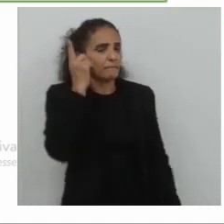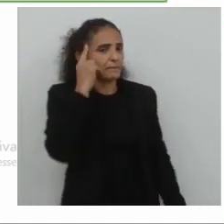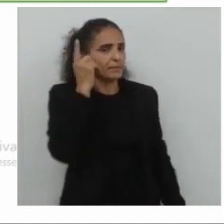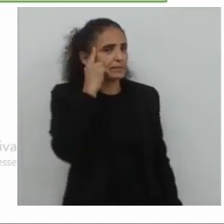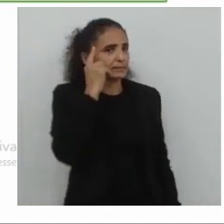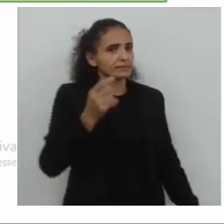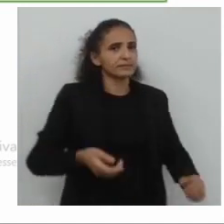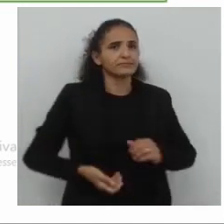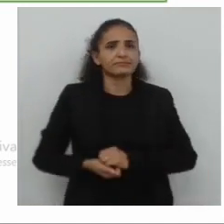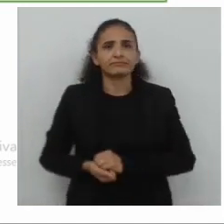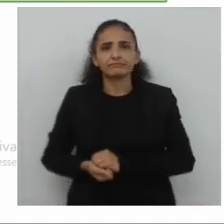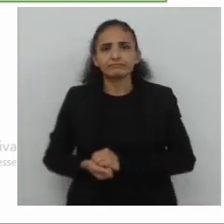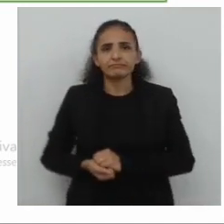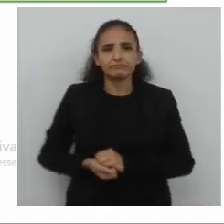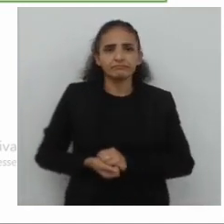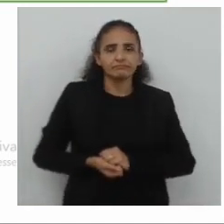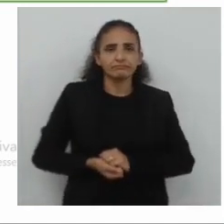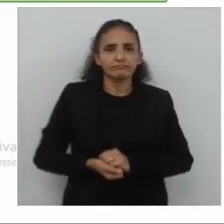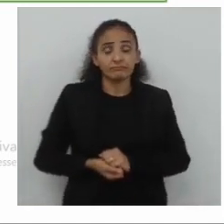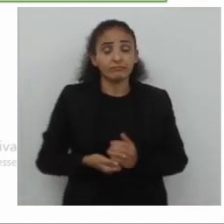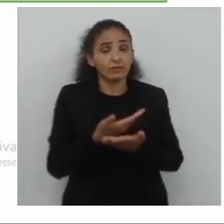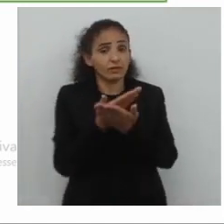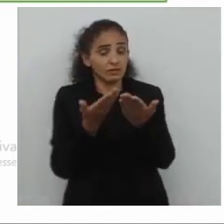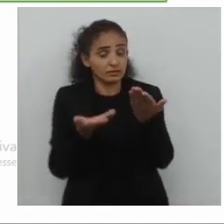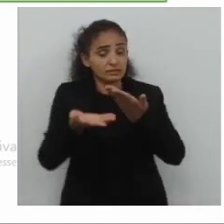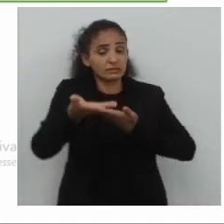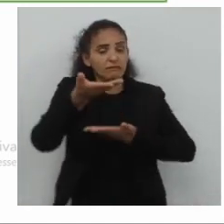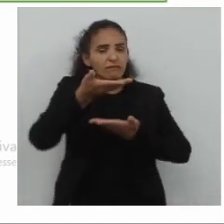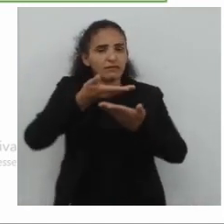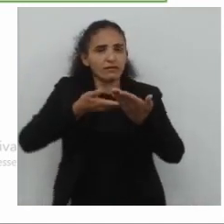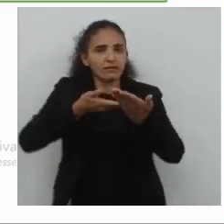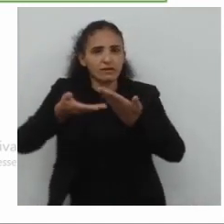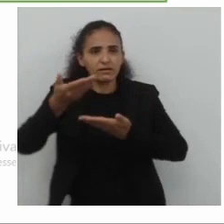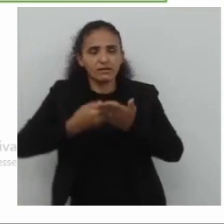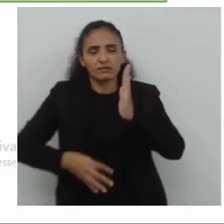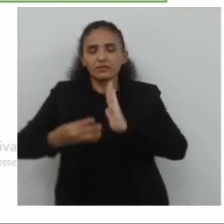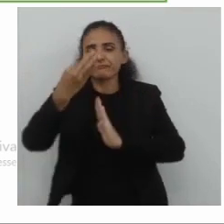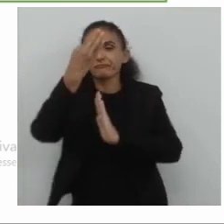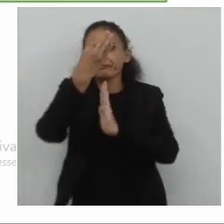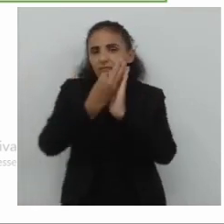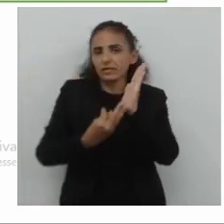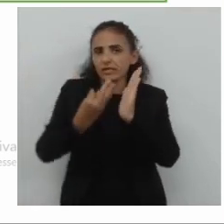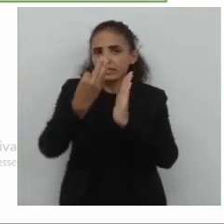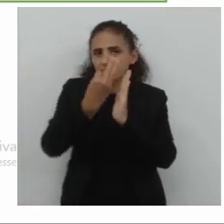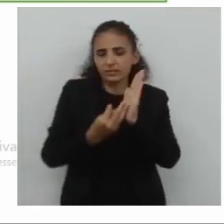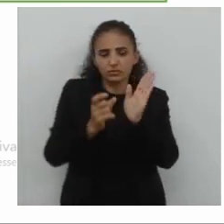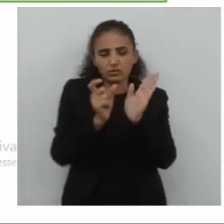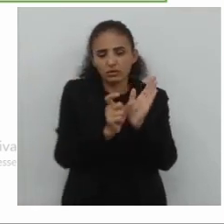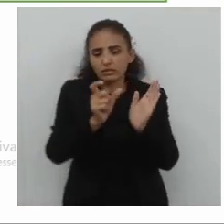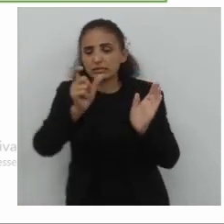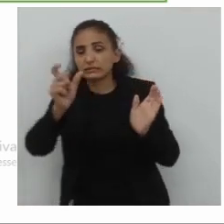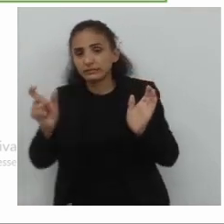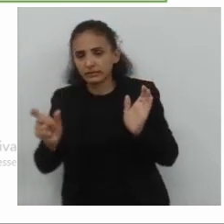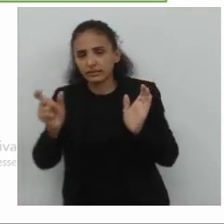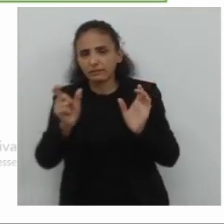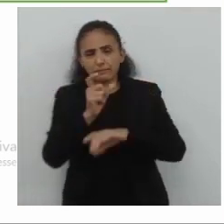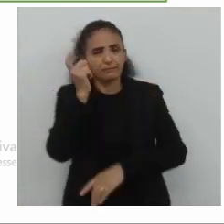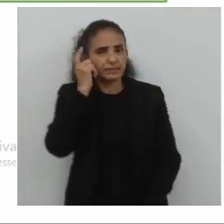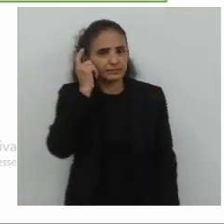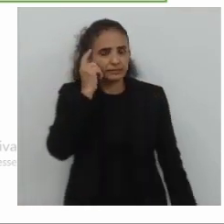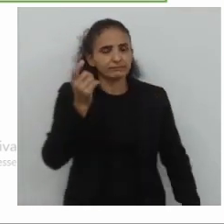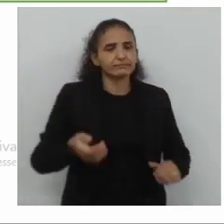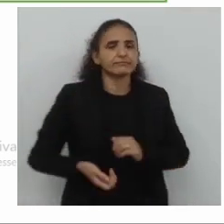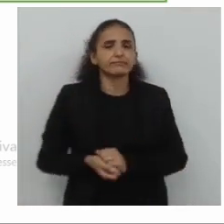olhem só, a intertextualidade. Lembrar que a intertextualidade é um texto que cita outro, uma relação,